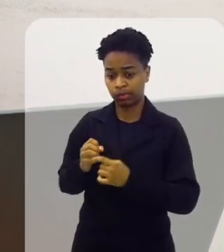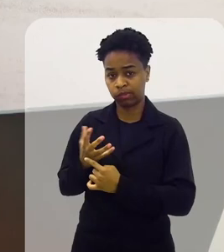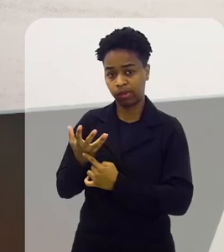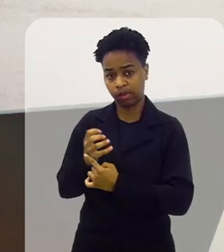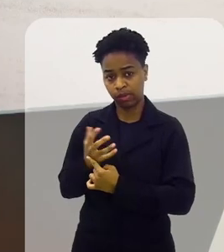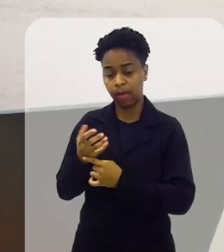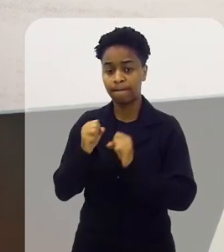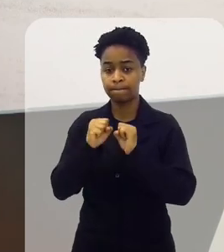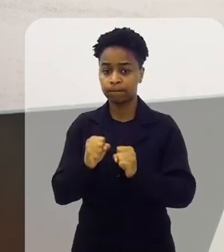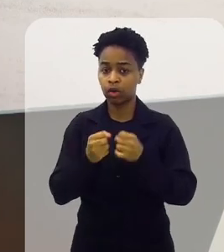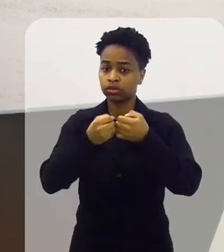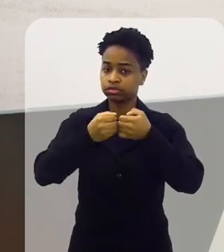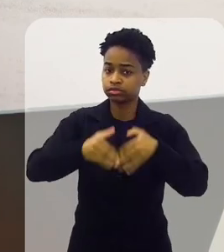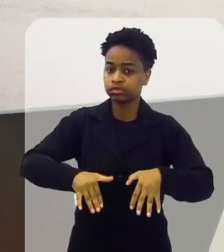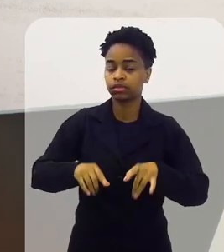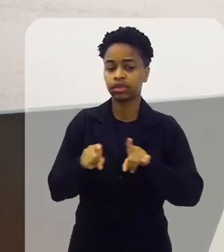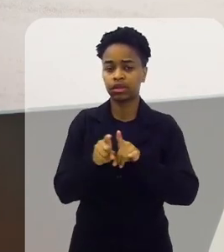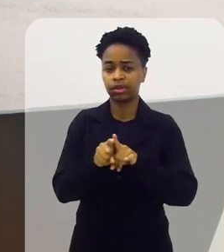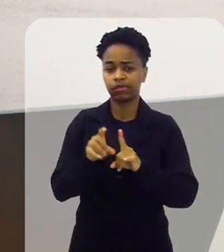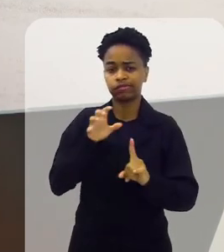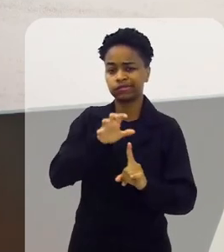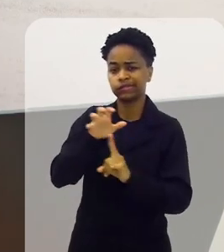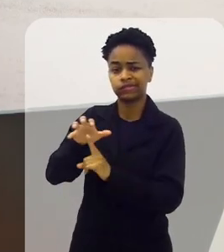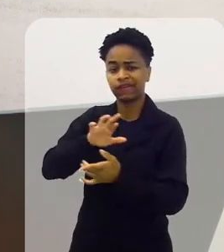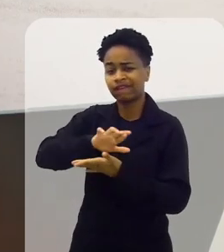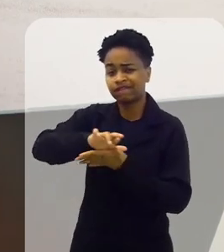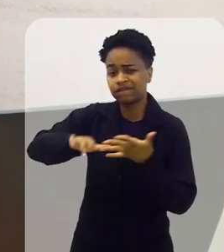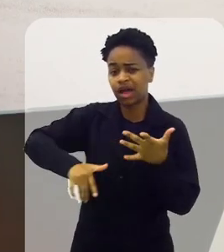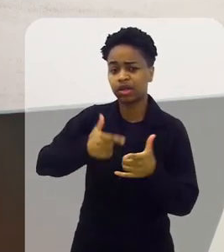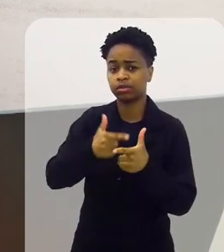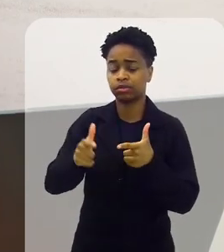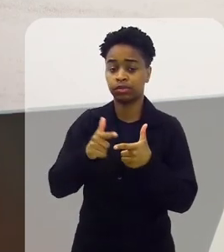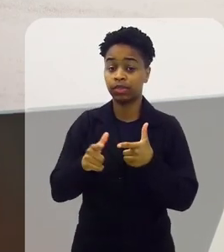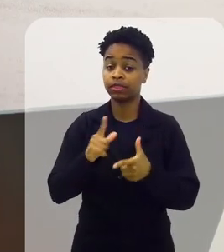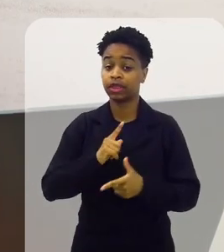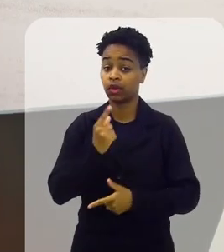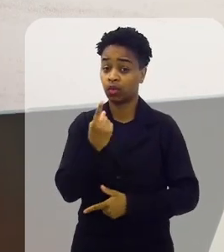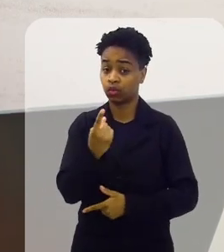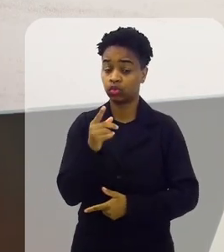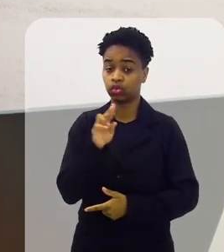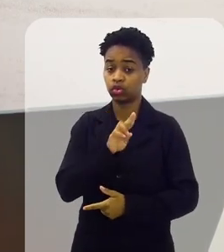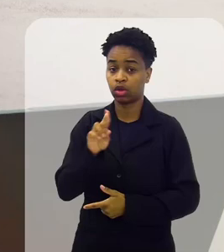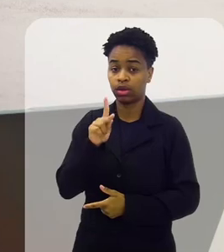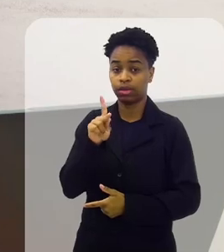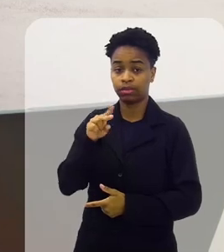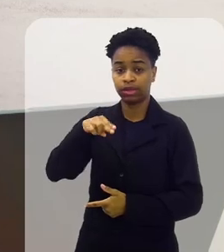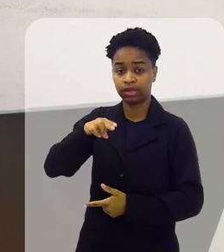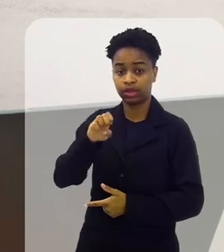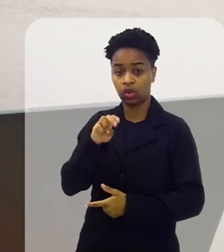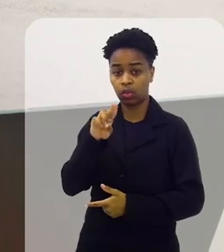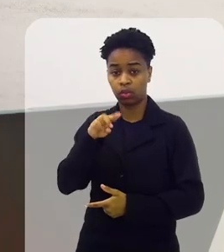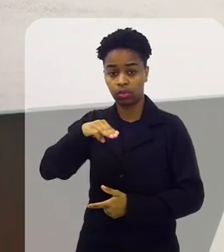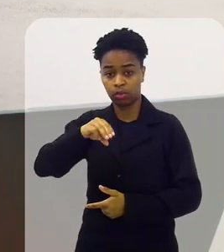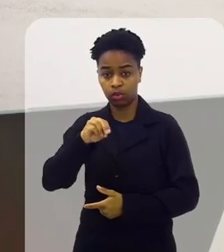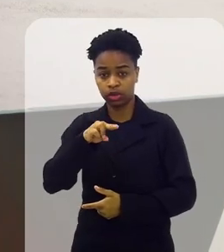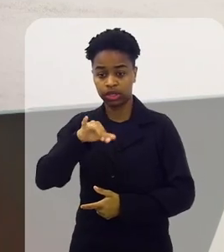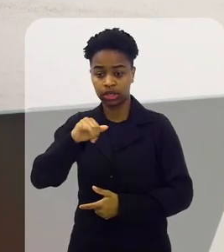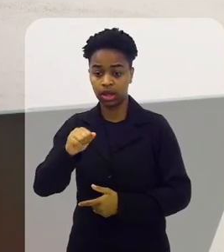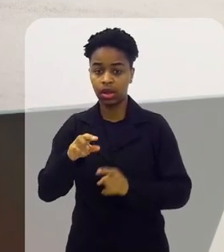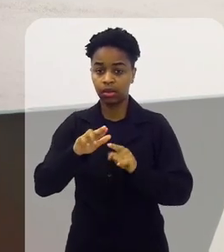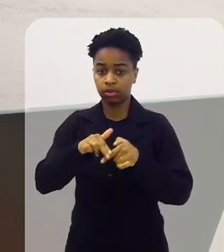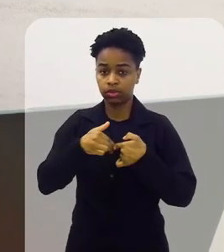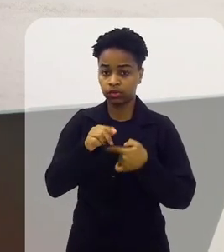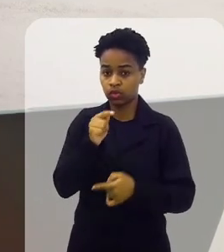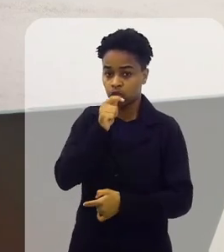E pode te provocar uma série de complicações. A gente tem uma complicação que chama pneumonia por vape, chama